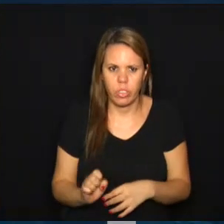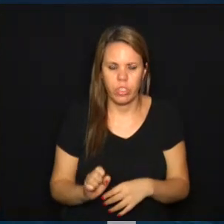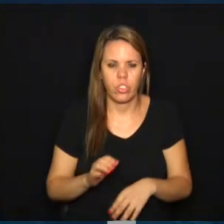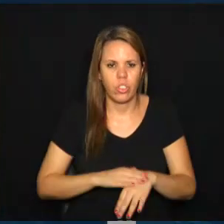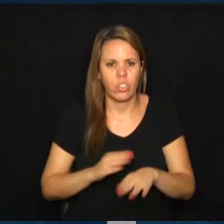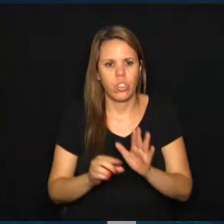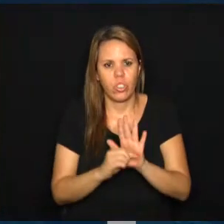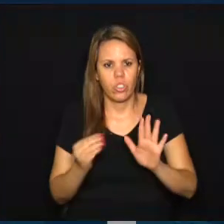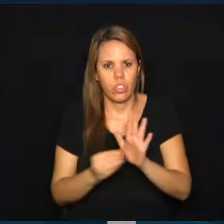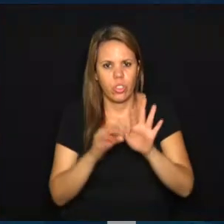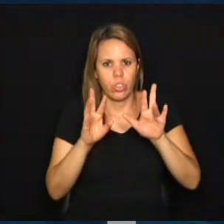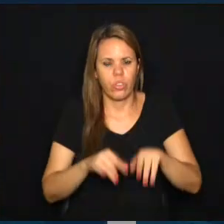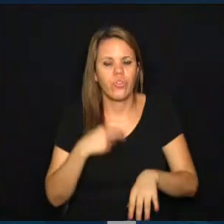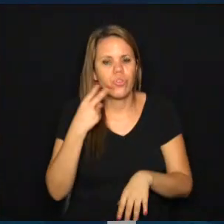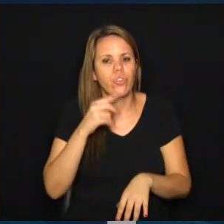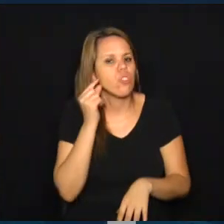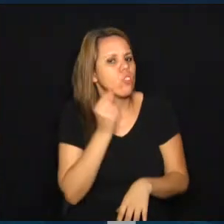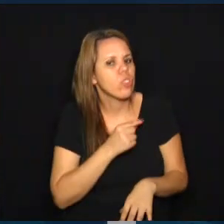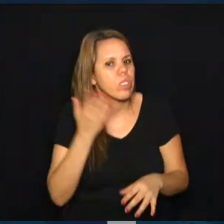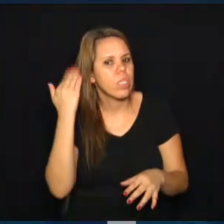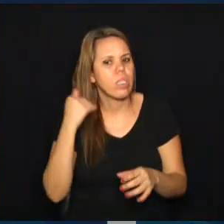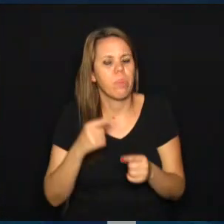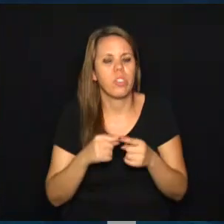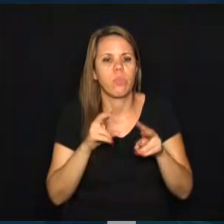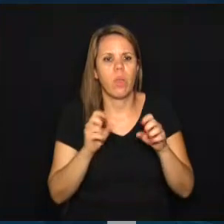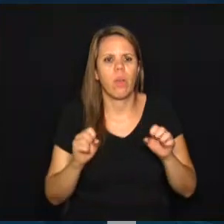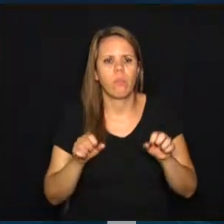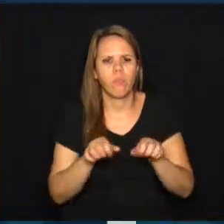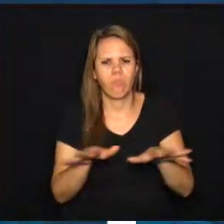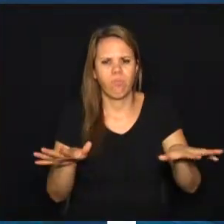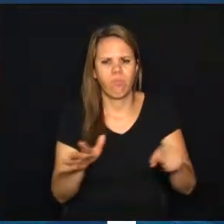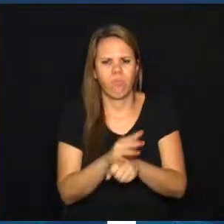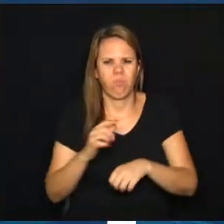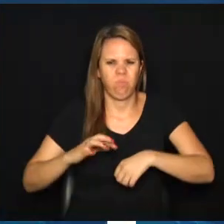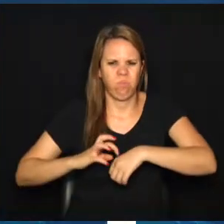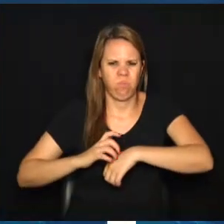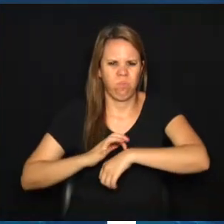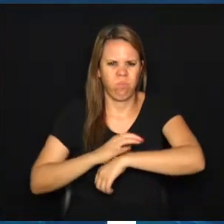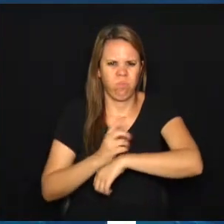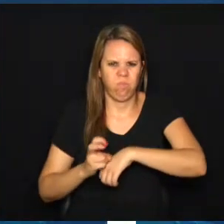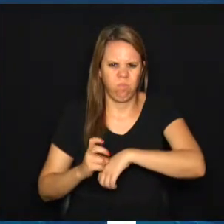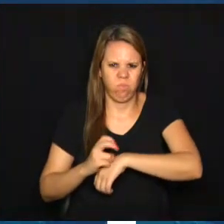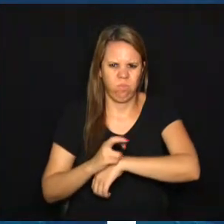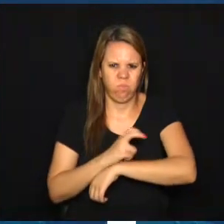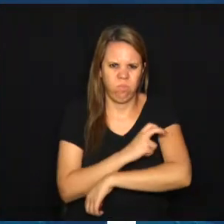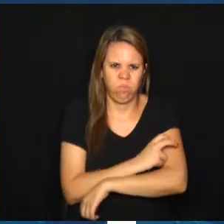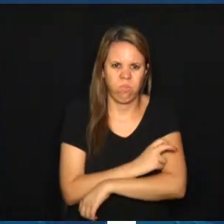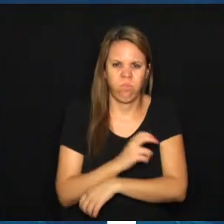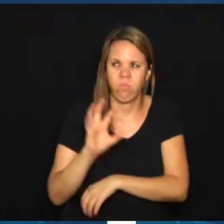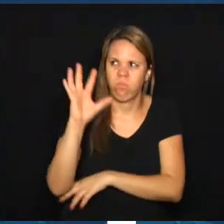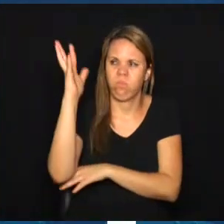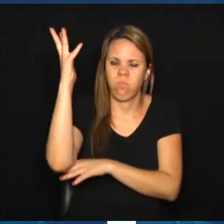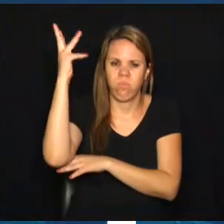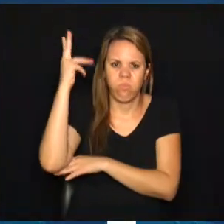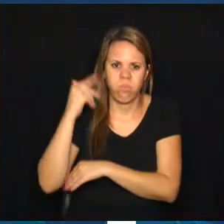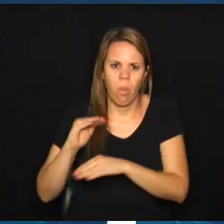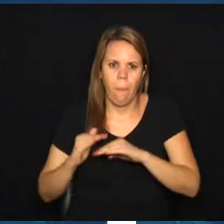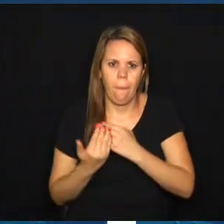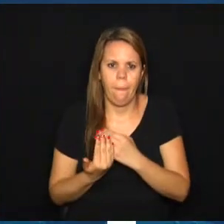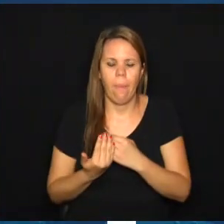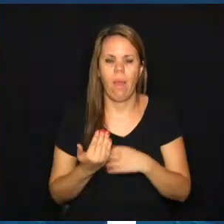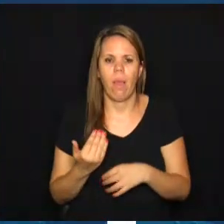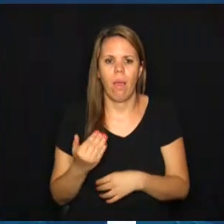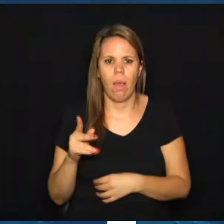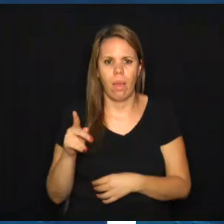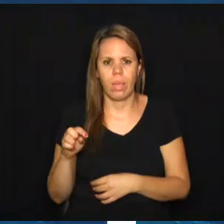do vereador Marcelo Silva pede informações sobre a infestação de aranhas e escorpiões no Bosque Municipal Parque da Mata, que fica na Rua